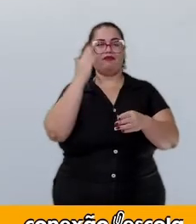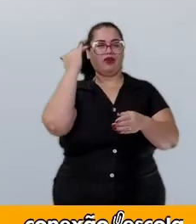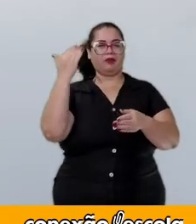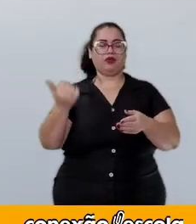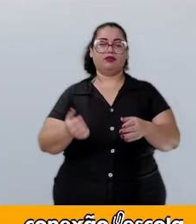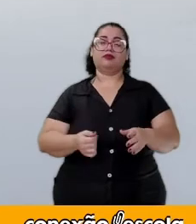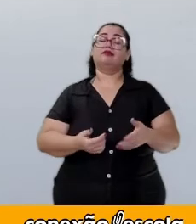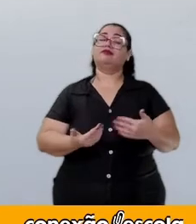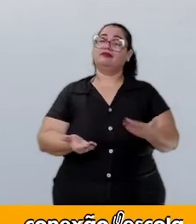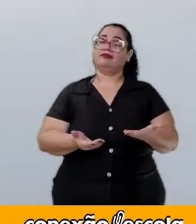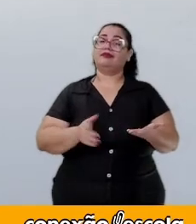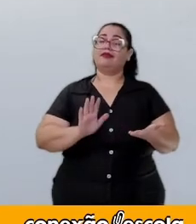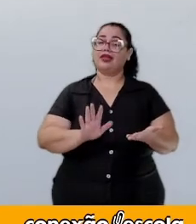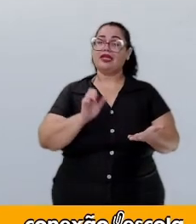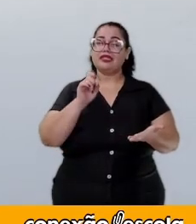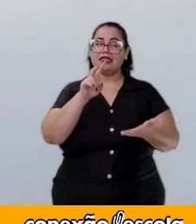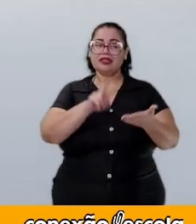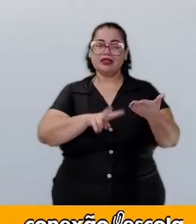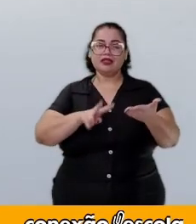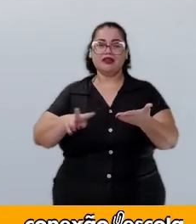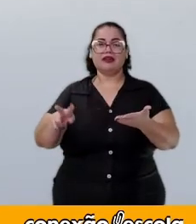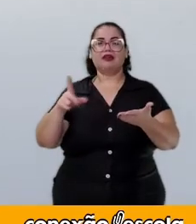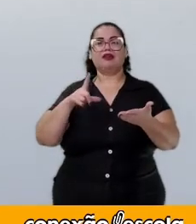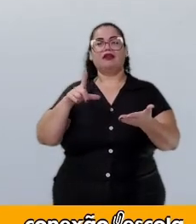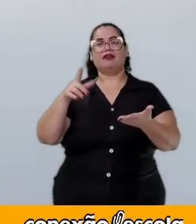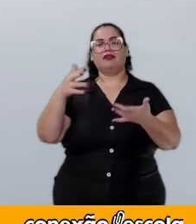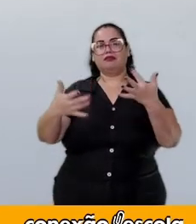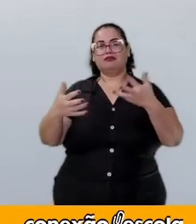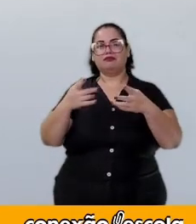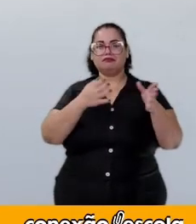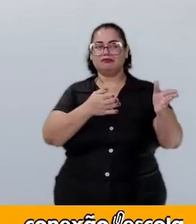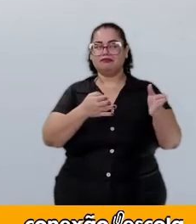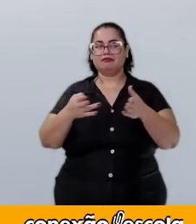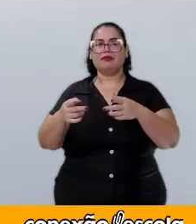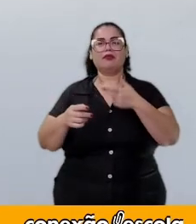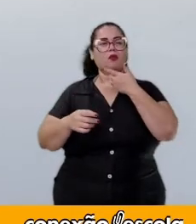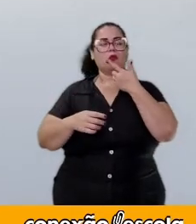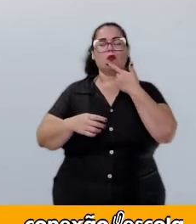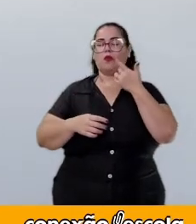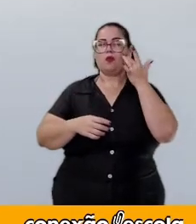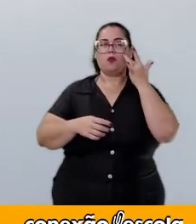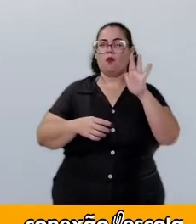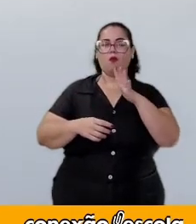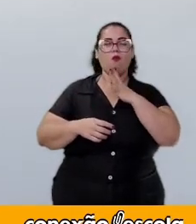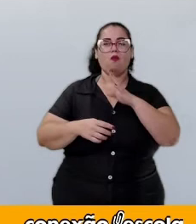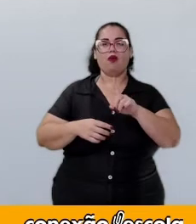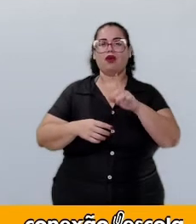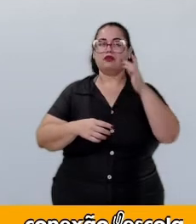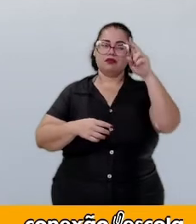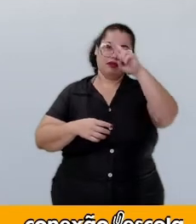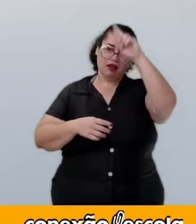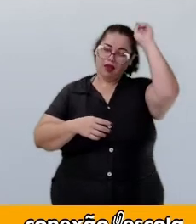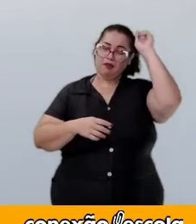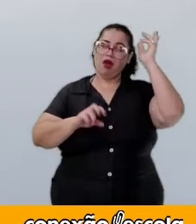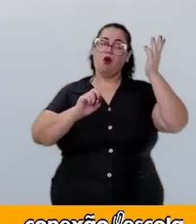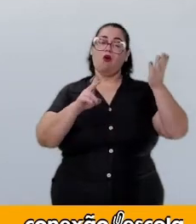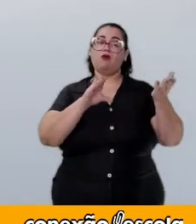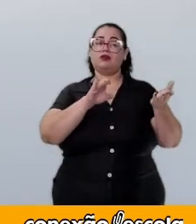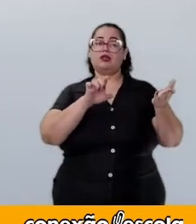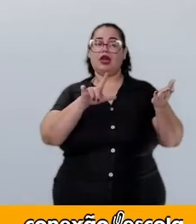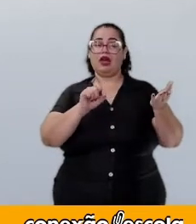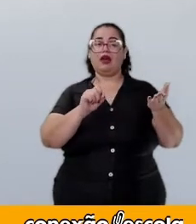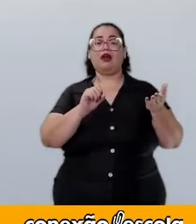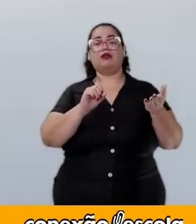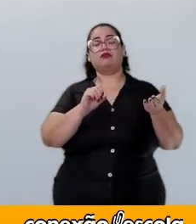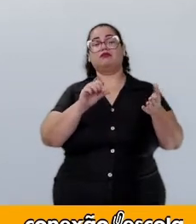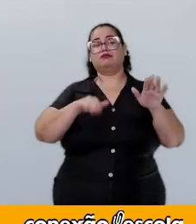se o espectador, ouvinte, não souber quem é Neymar ou Cielo, certamente esse dado